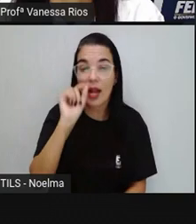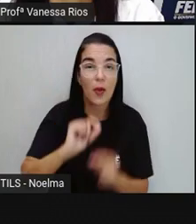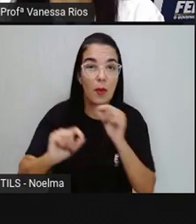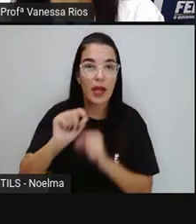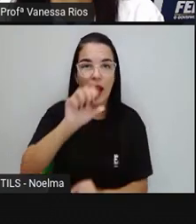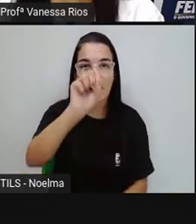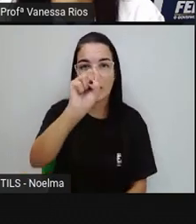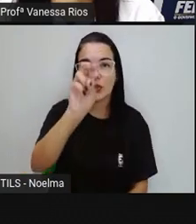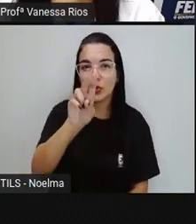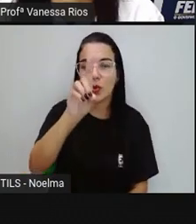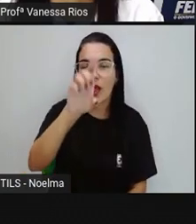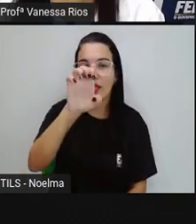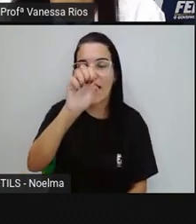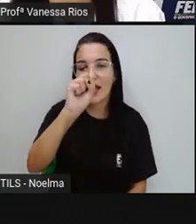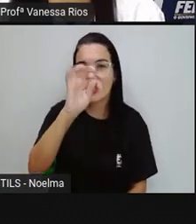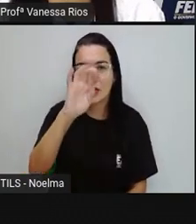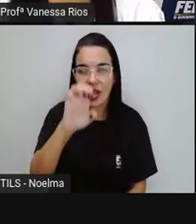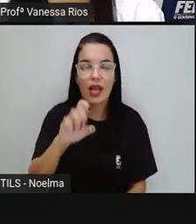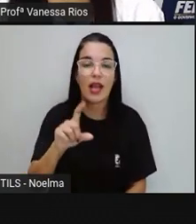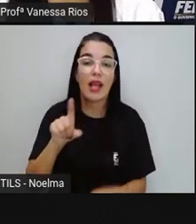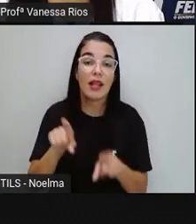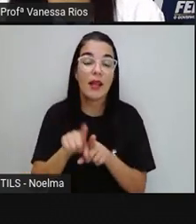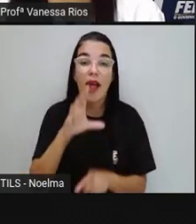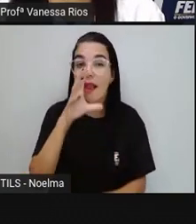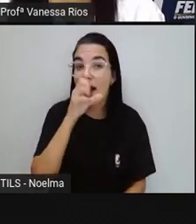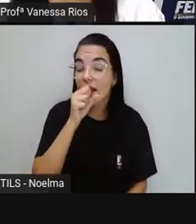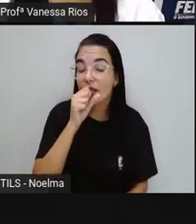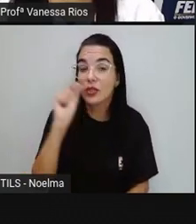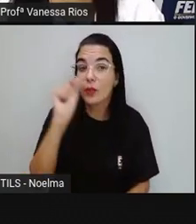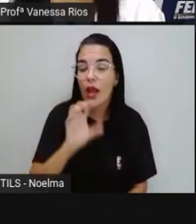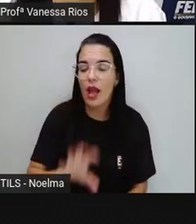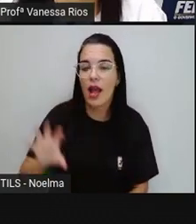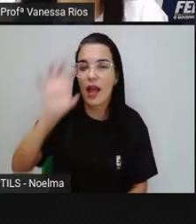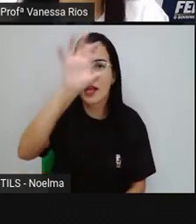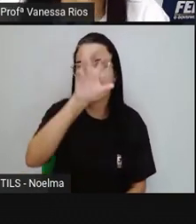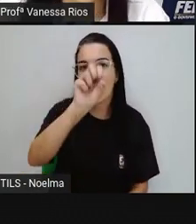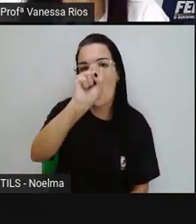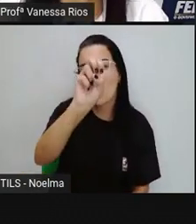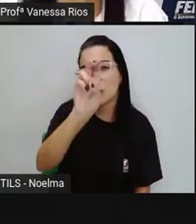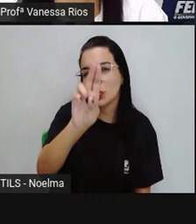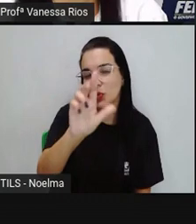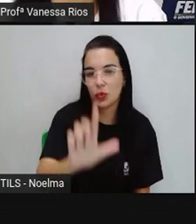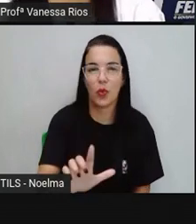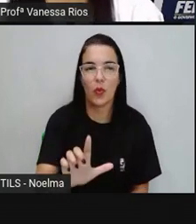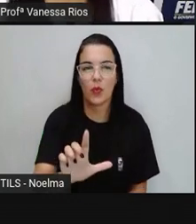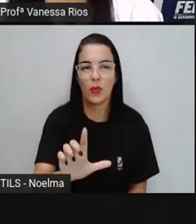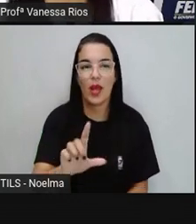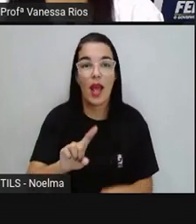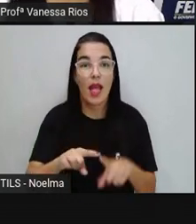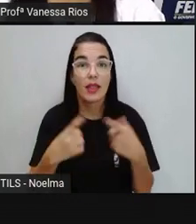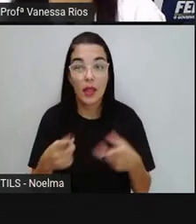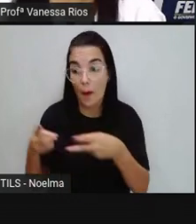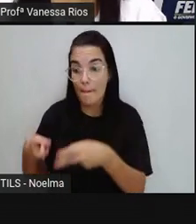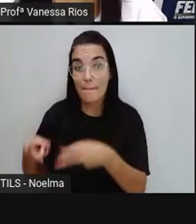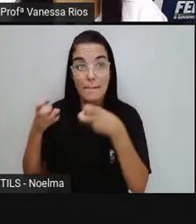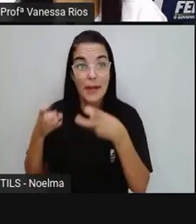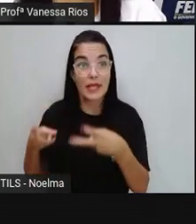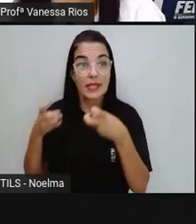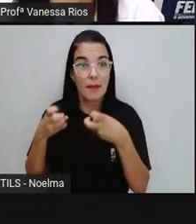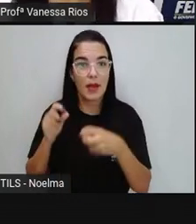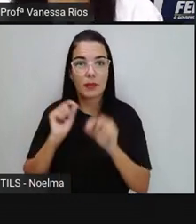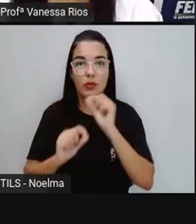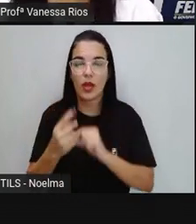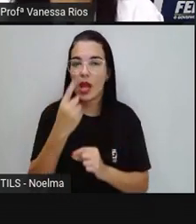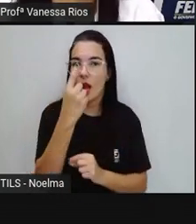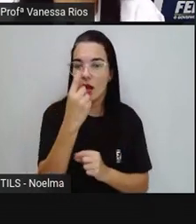aí, a região sudeste e de laranja, a região sul. Então, nós percebemos aí, ó, uma,